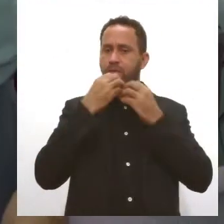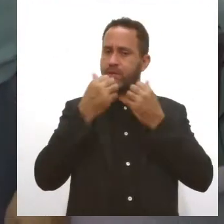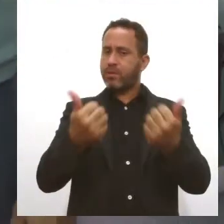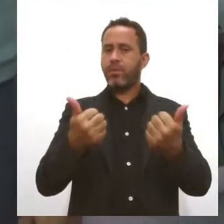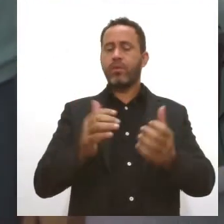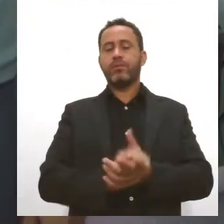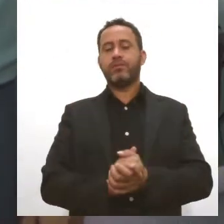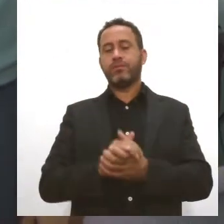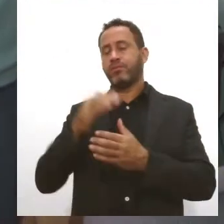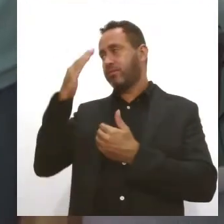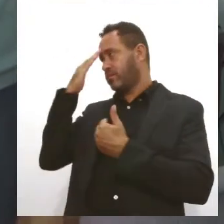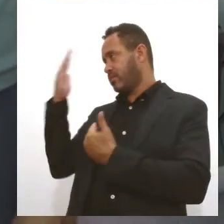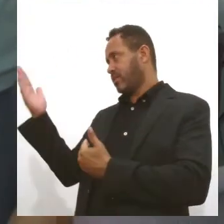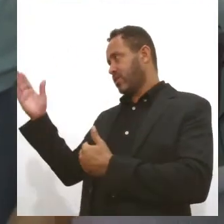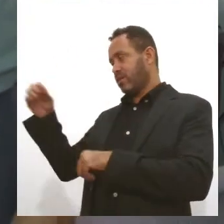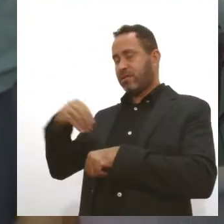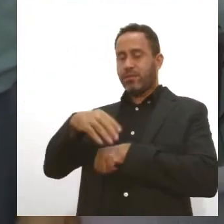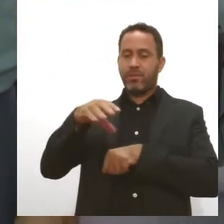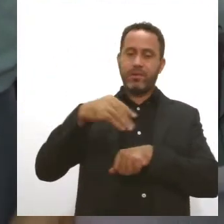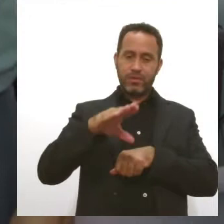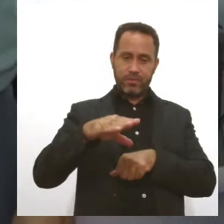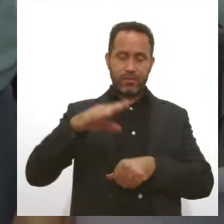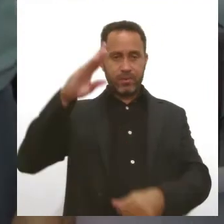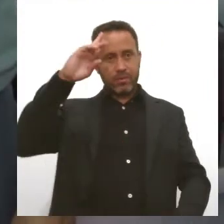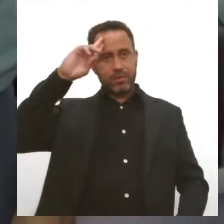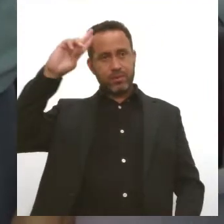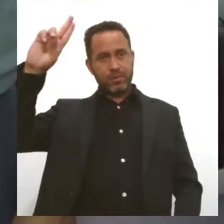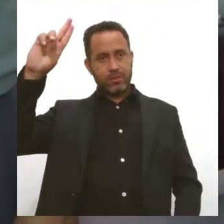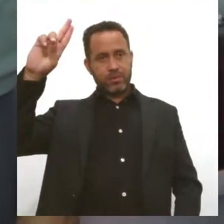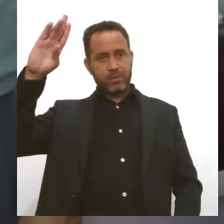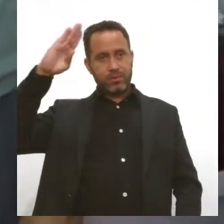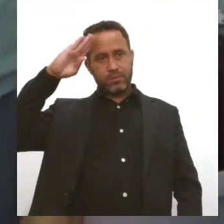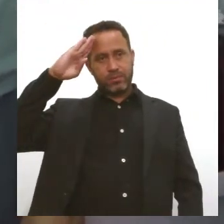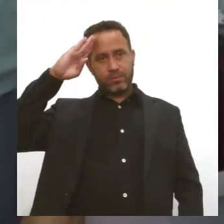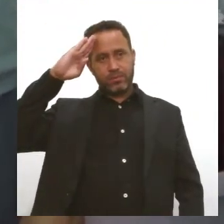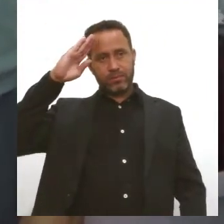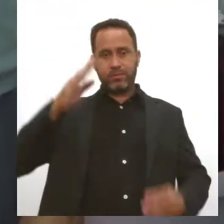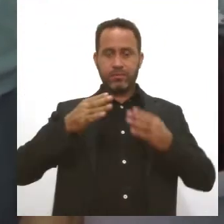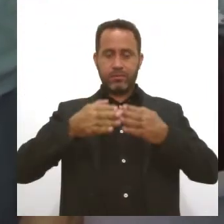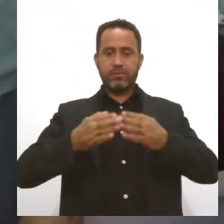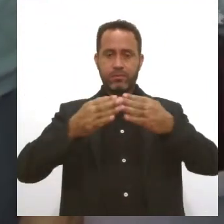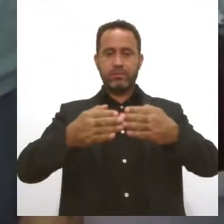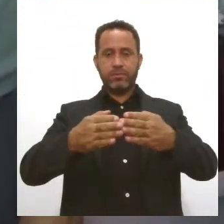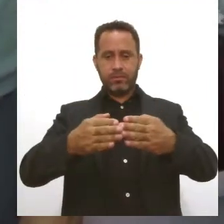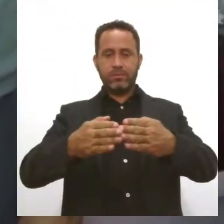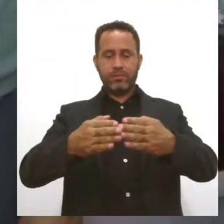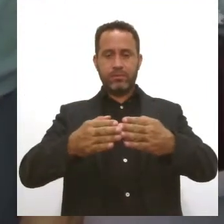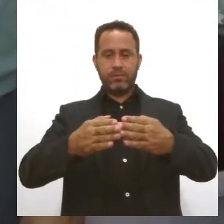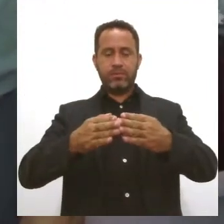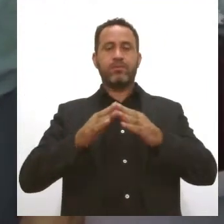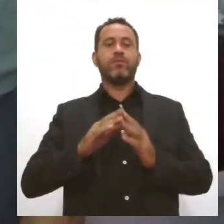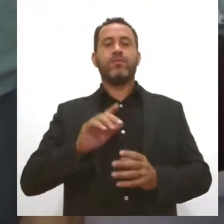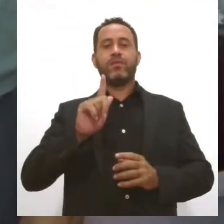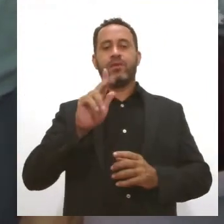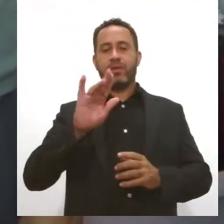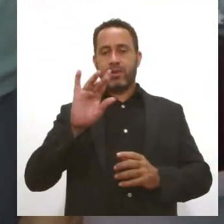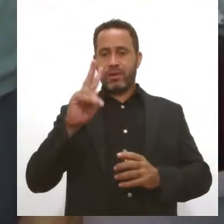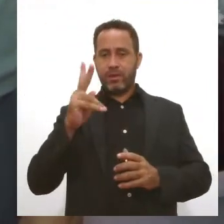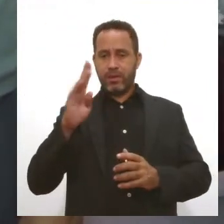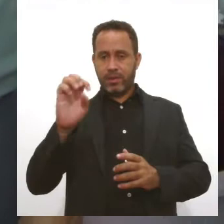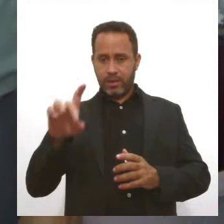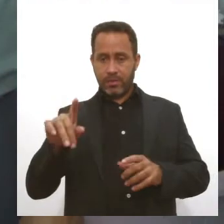Muito obrigado pela participação ao comandante da Capitania dos Portos, aqui em Sergipe, o comandante Guilherme Padão.